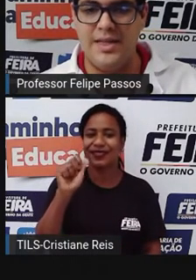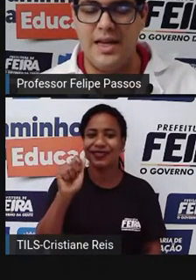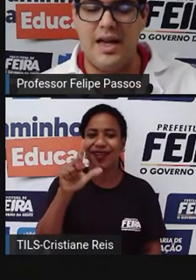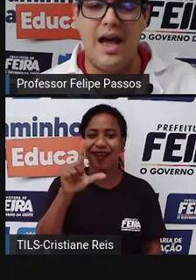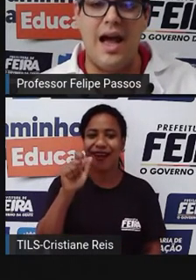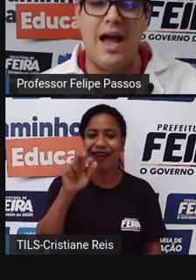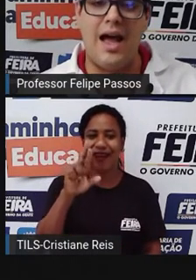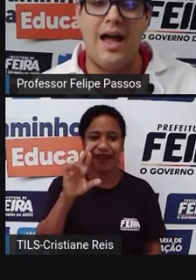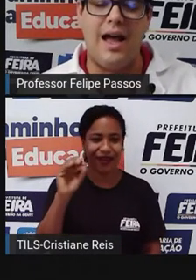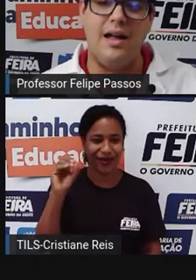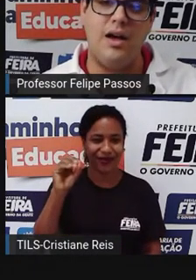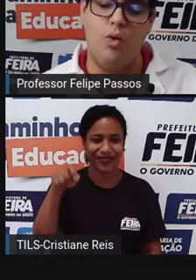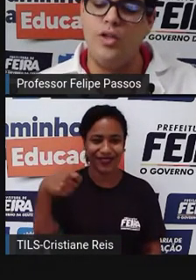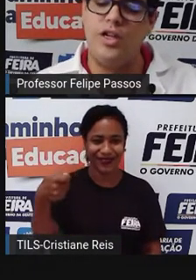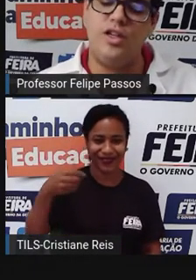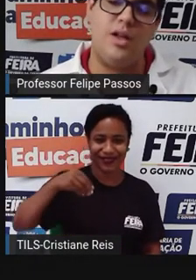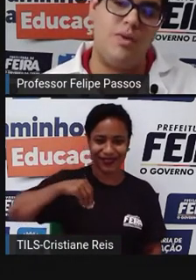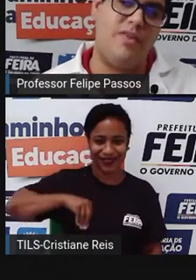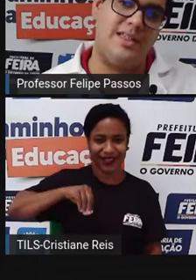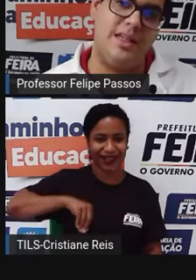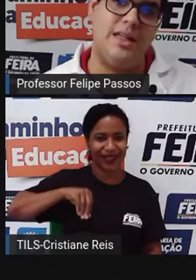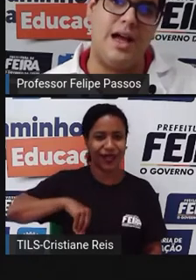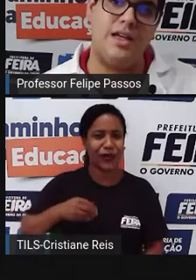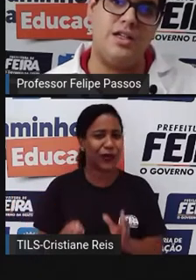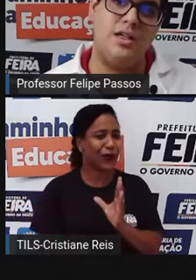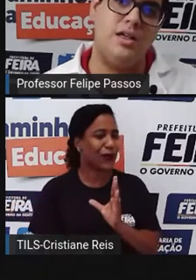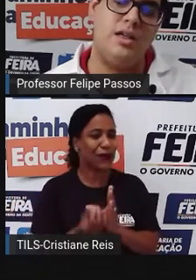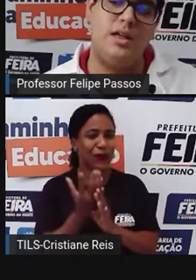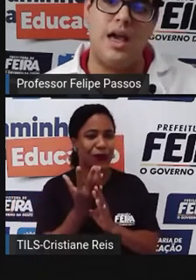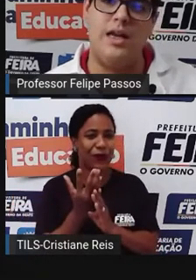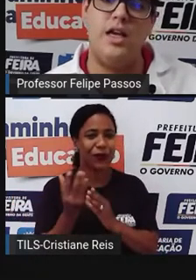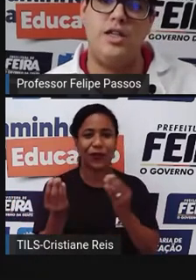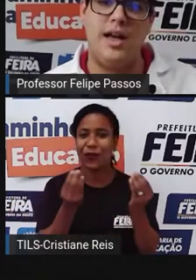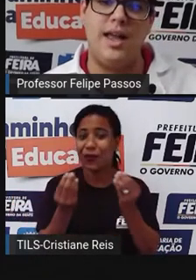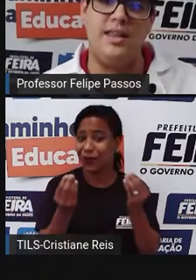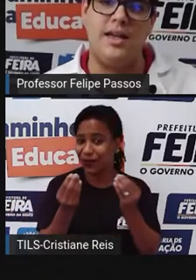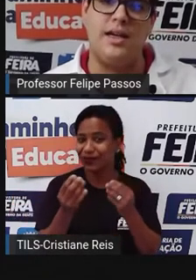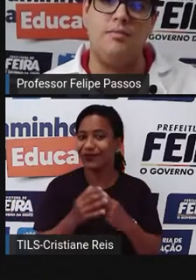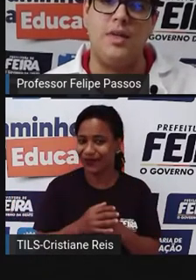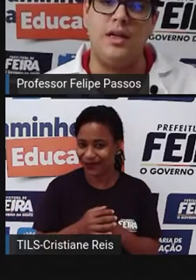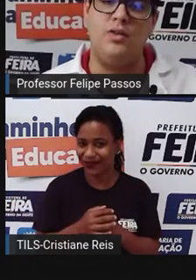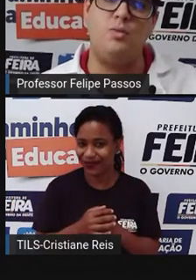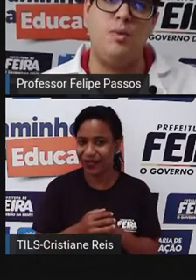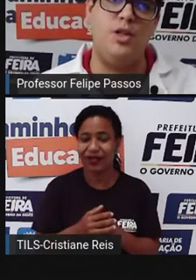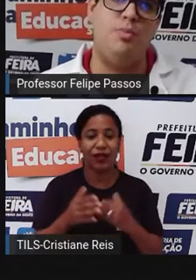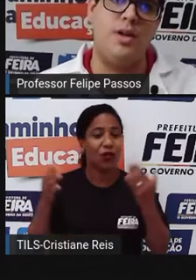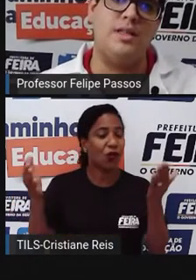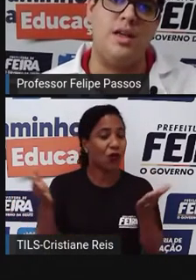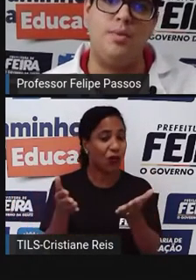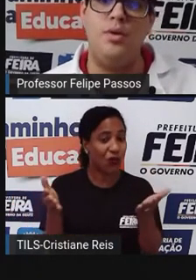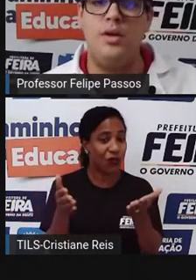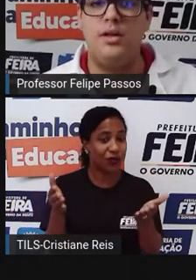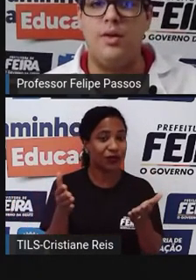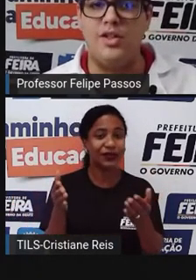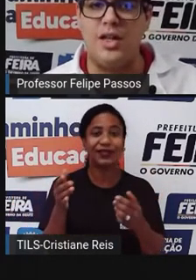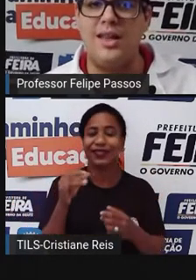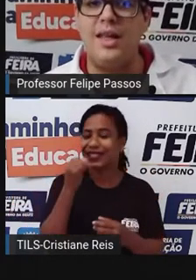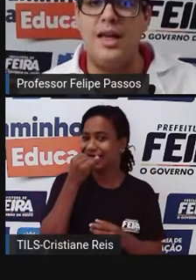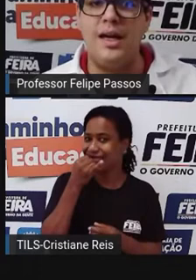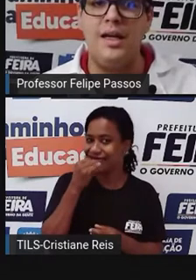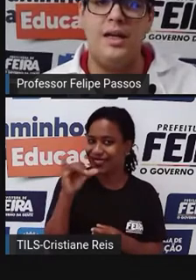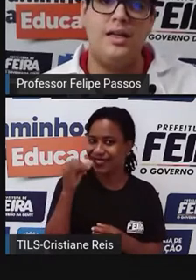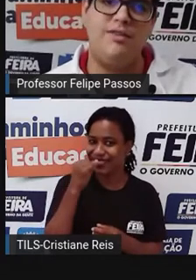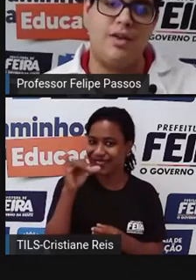Pois é, hoje a tem uma facilidade que é a energia elétrica, que nos permite, por exemplo, ter uma